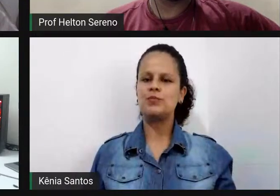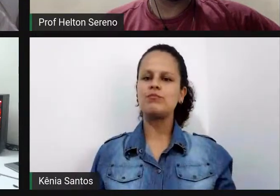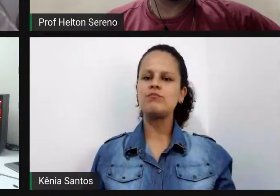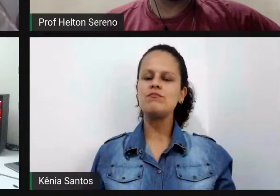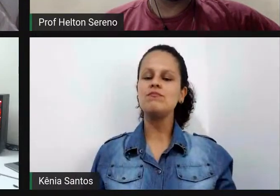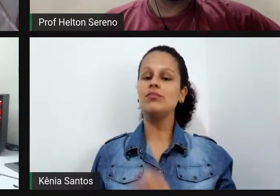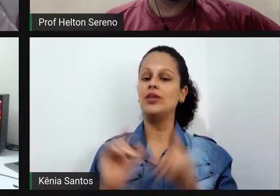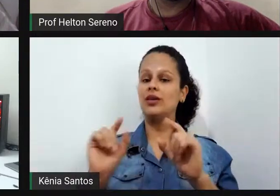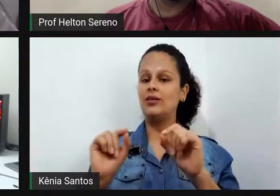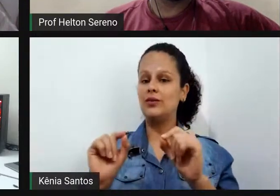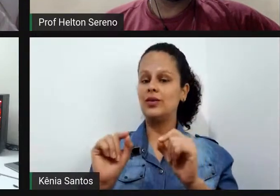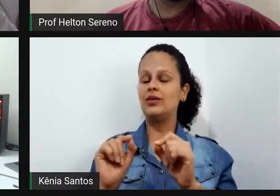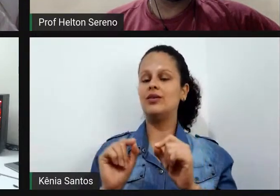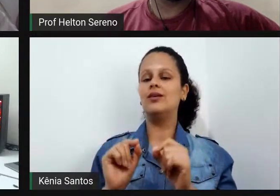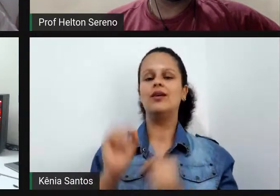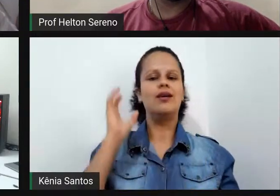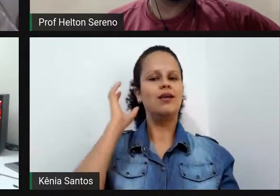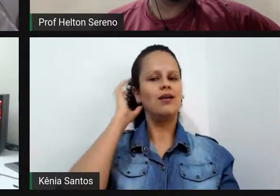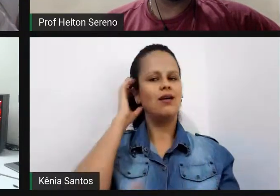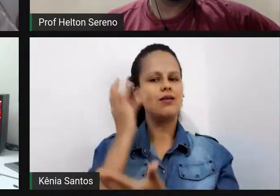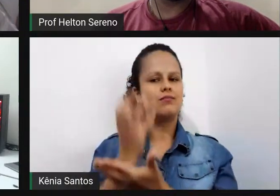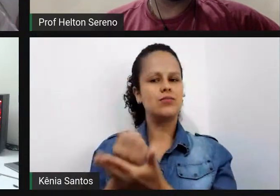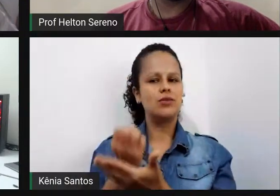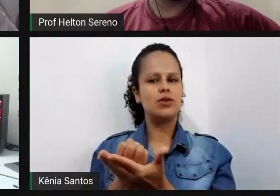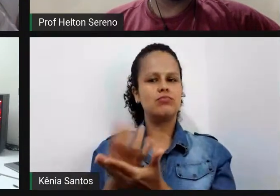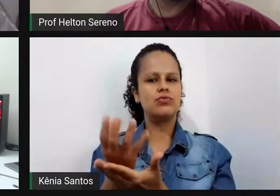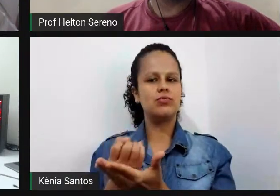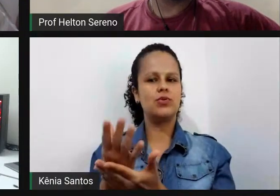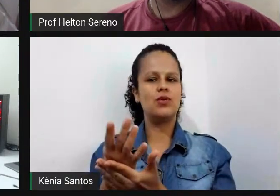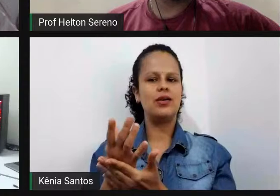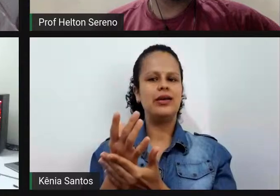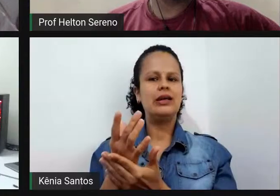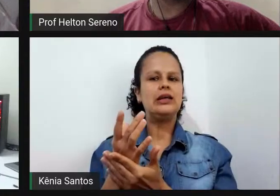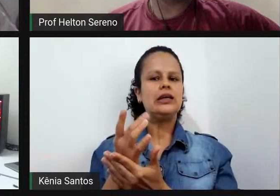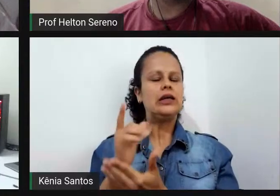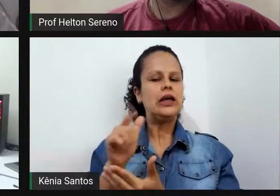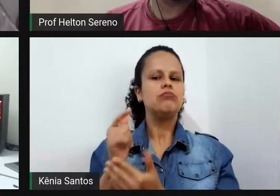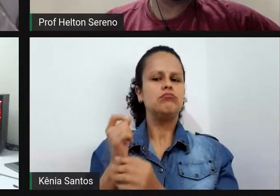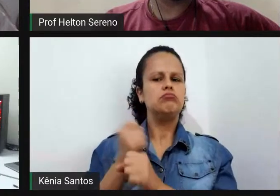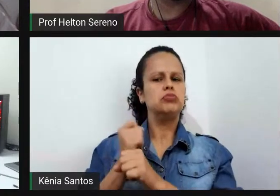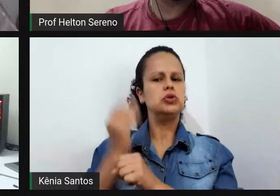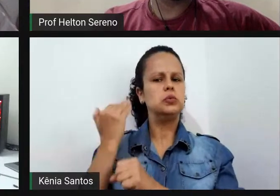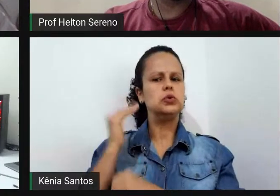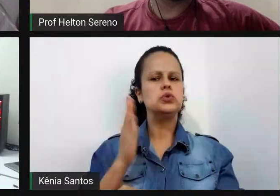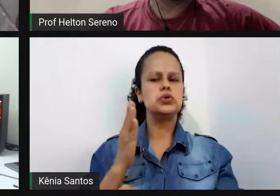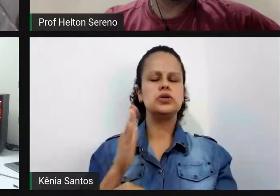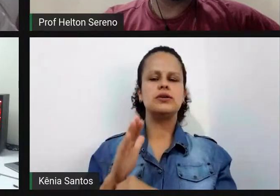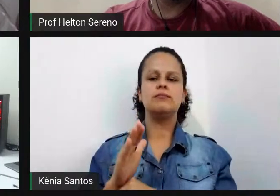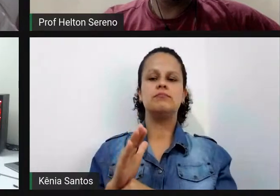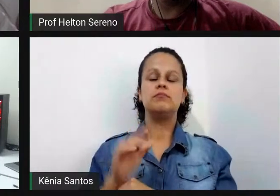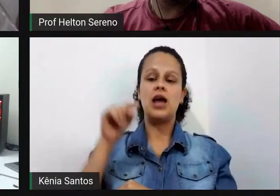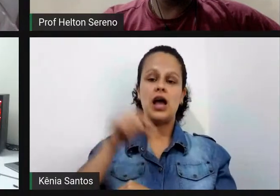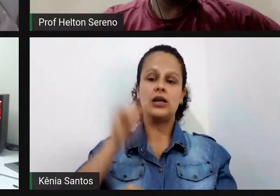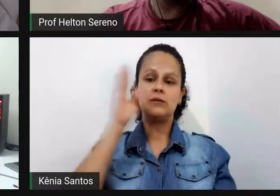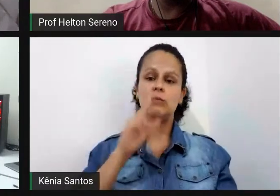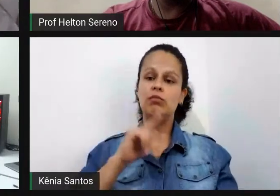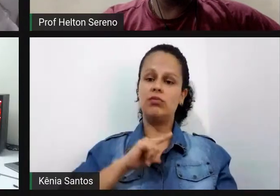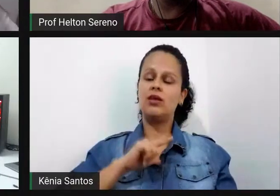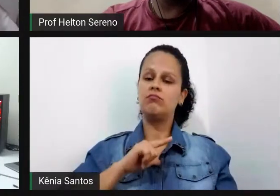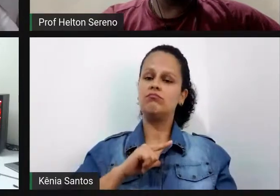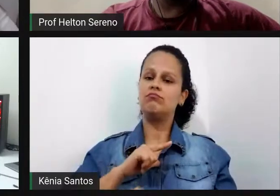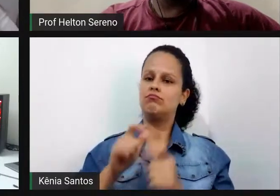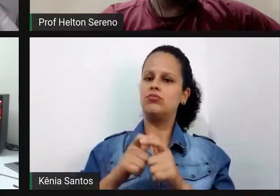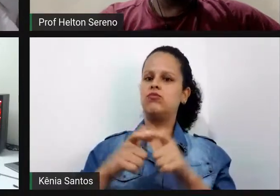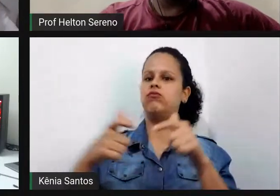então ele já foi criado há um certo tempo mas agora ele está crescendo no Brasil a última pesquisa do IBGE falou